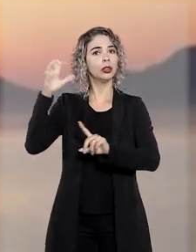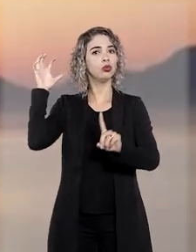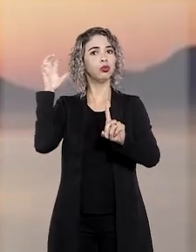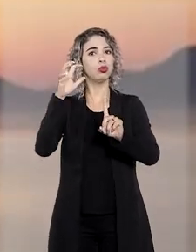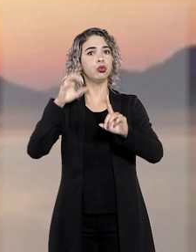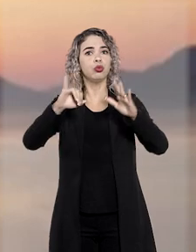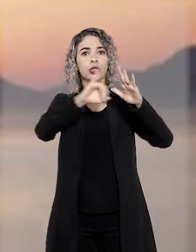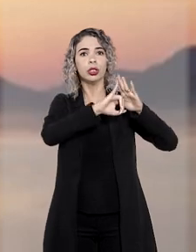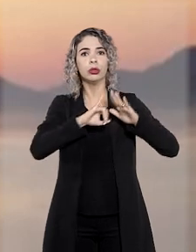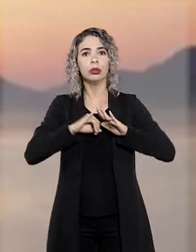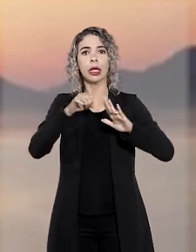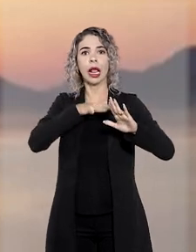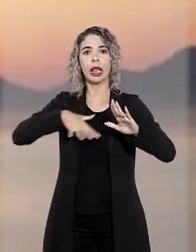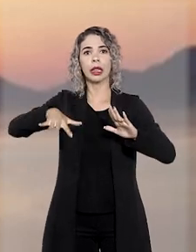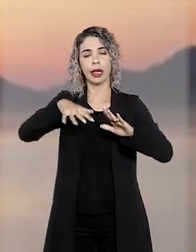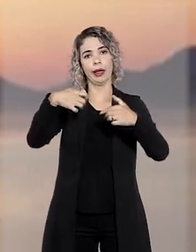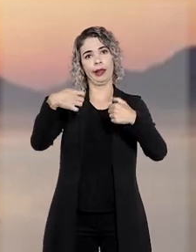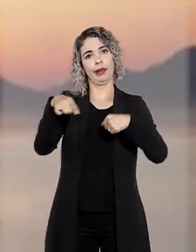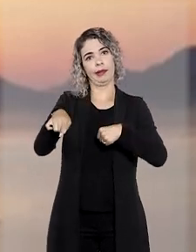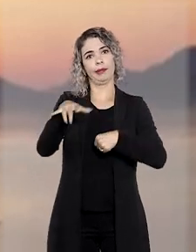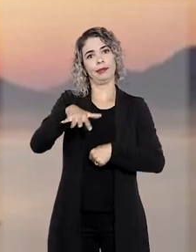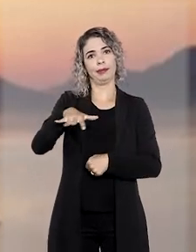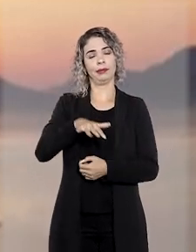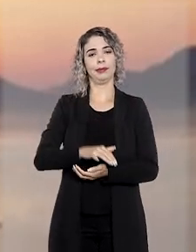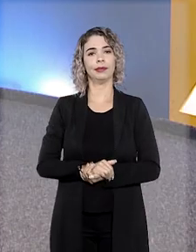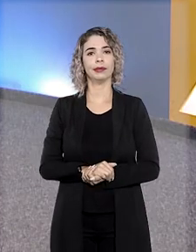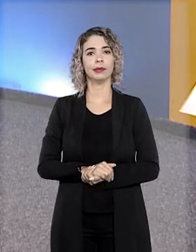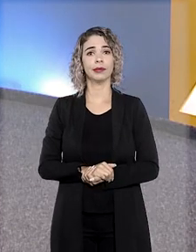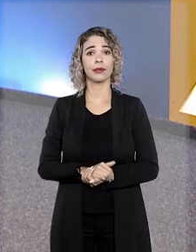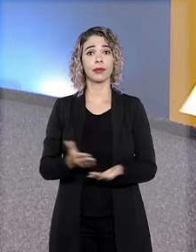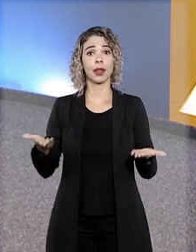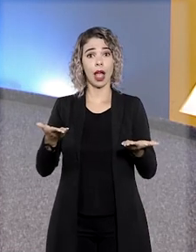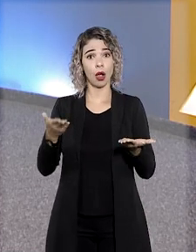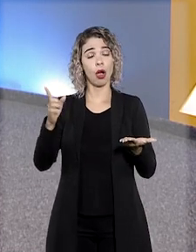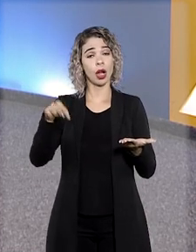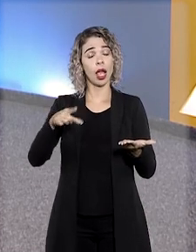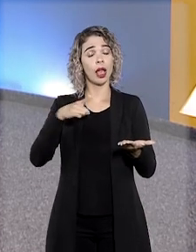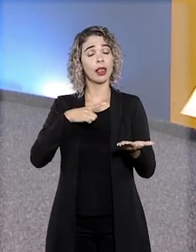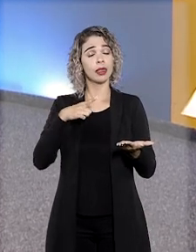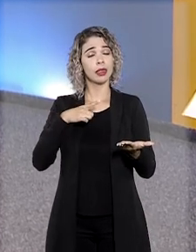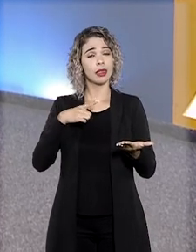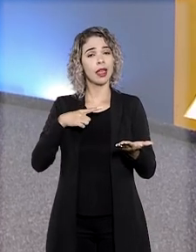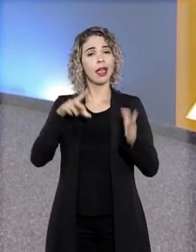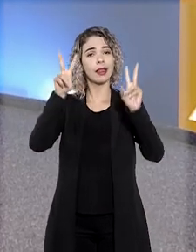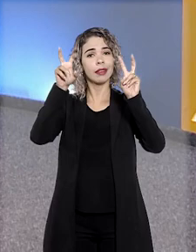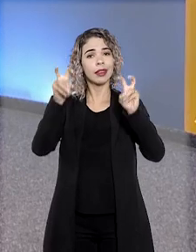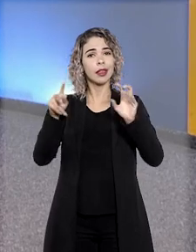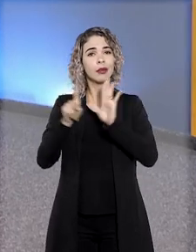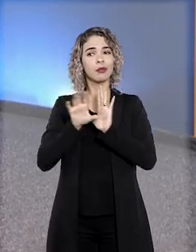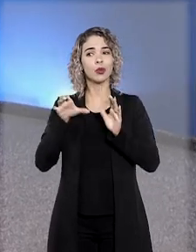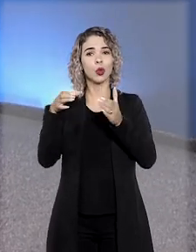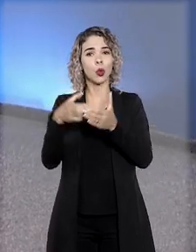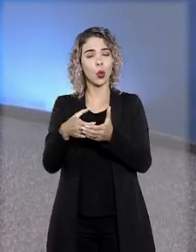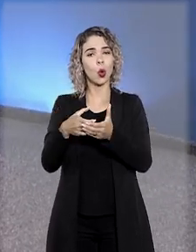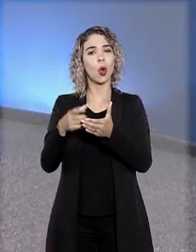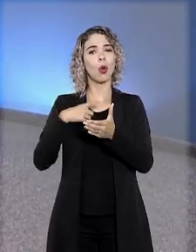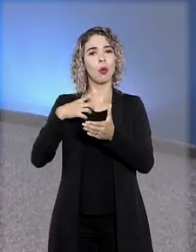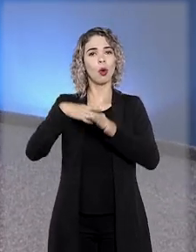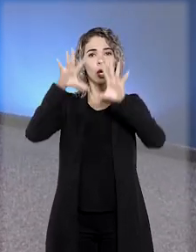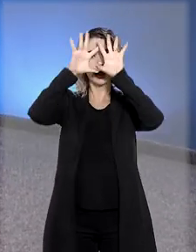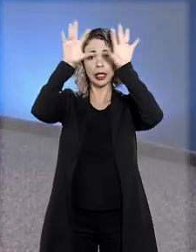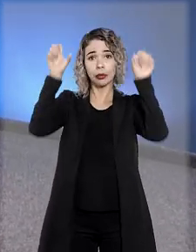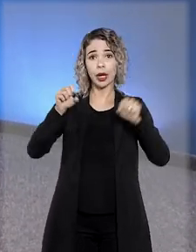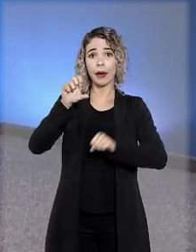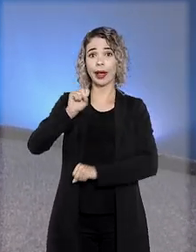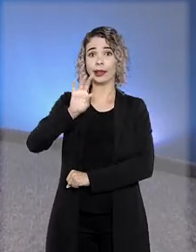razão da pressão imobiliária existente na região. Agora é a vez dos destaques nos colegiados do Tribunal